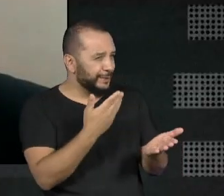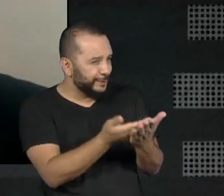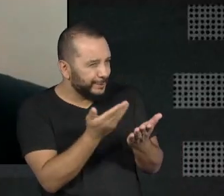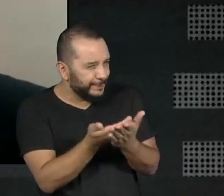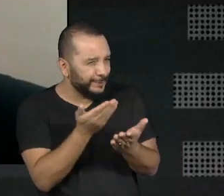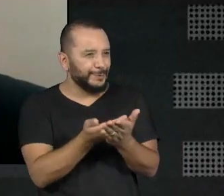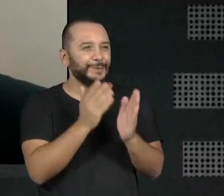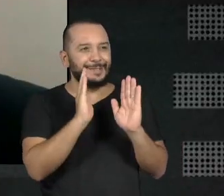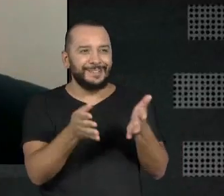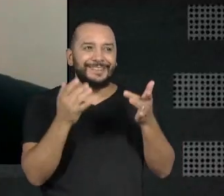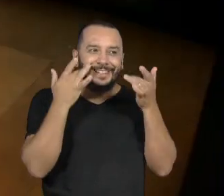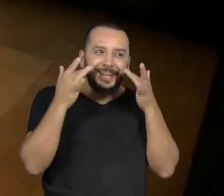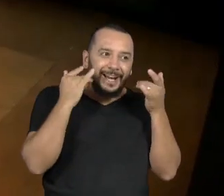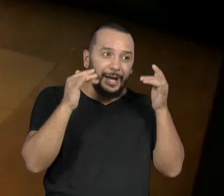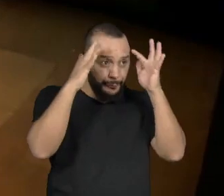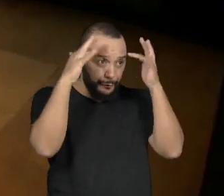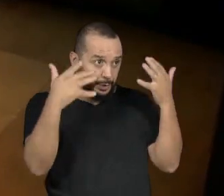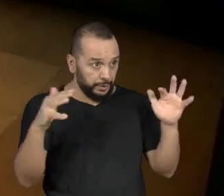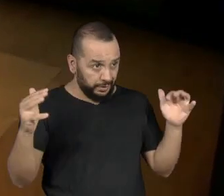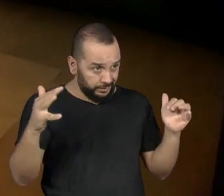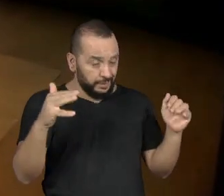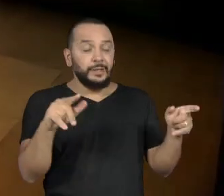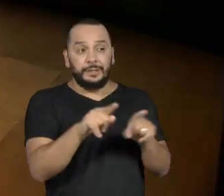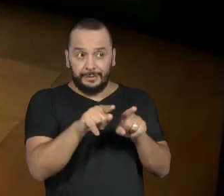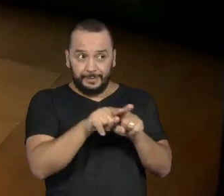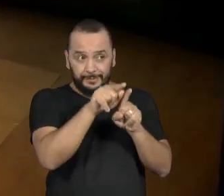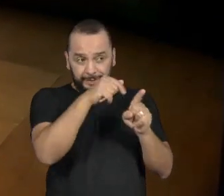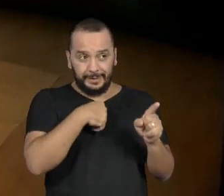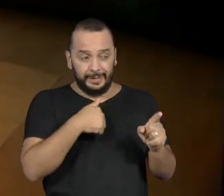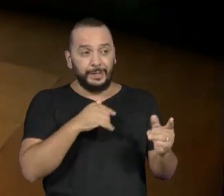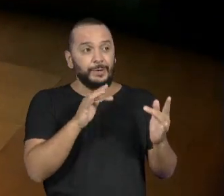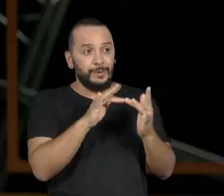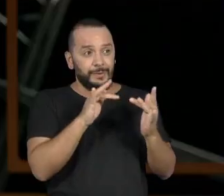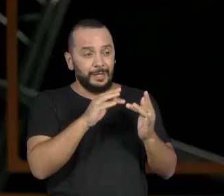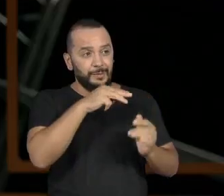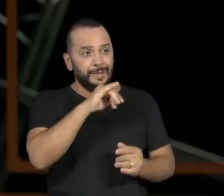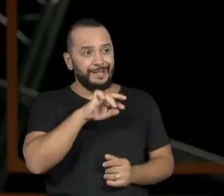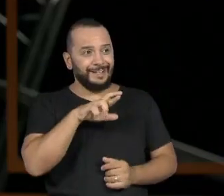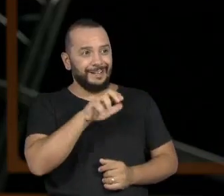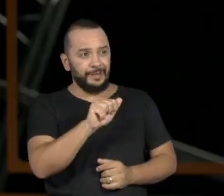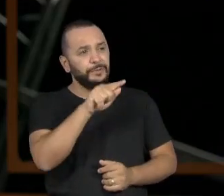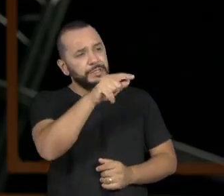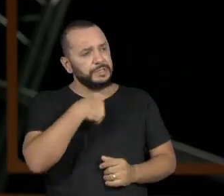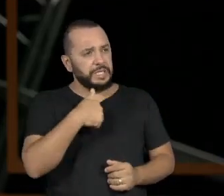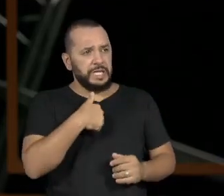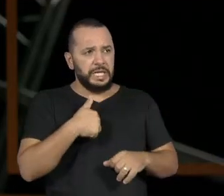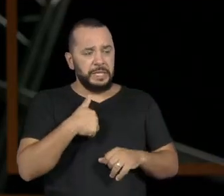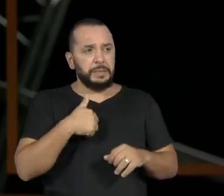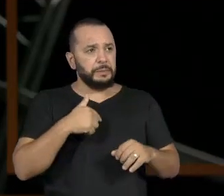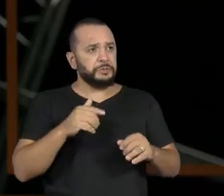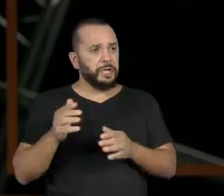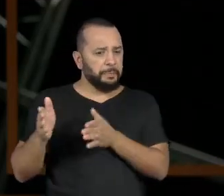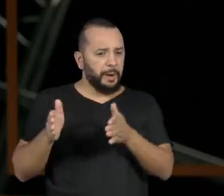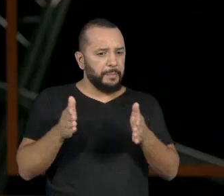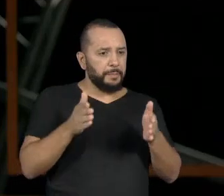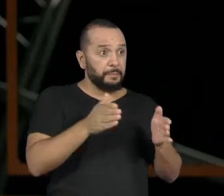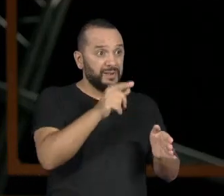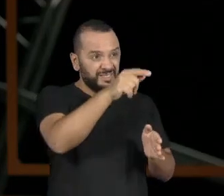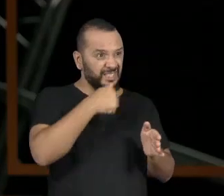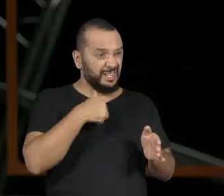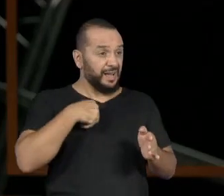fantasminha, depois do seu contato com Maria Dara Costa, você finalmente se torna um ator profissional e já começa muito bem.